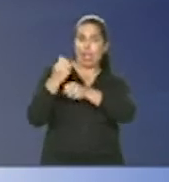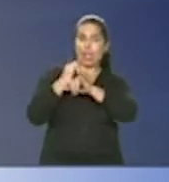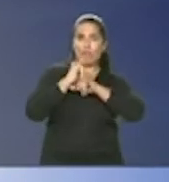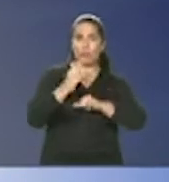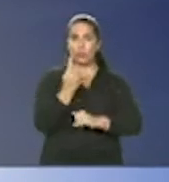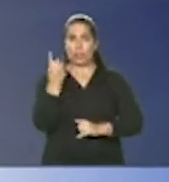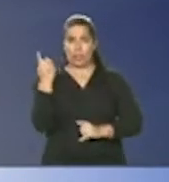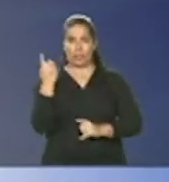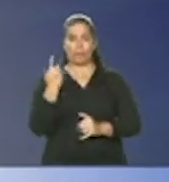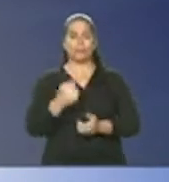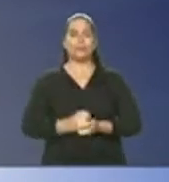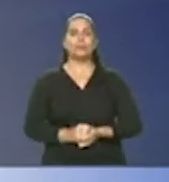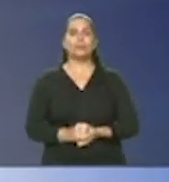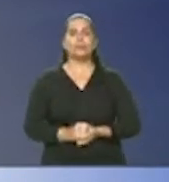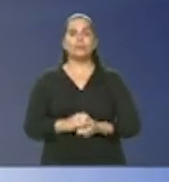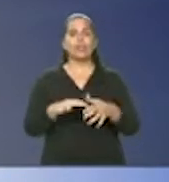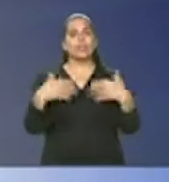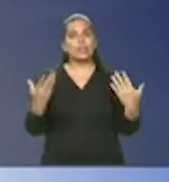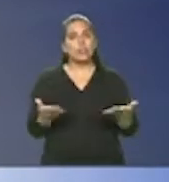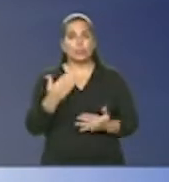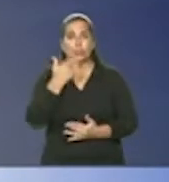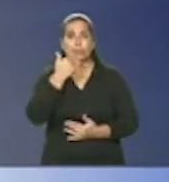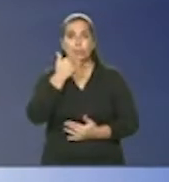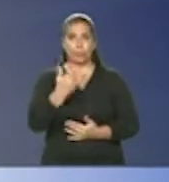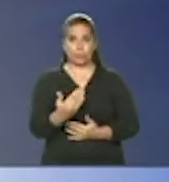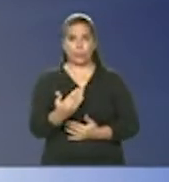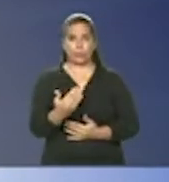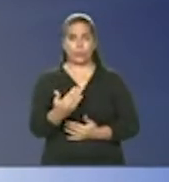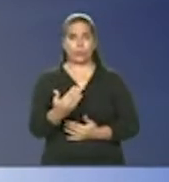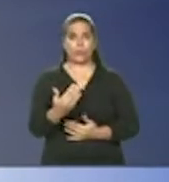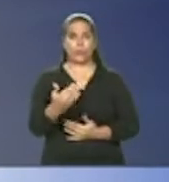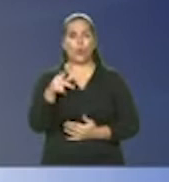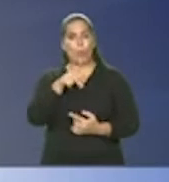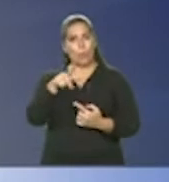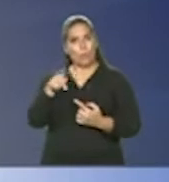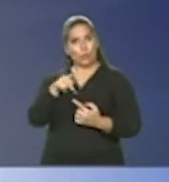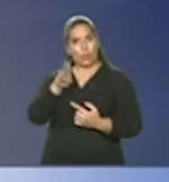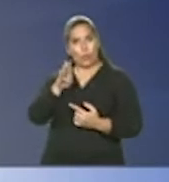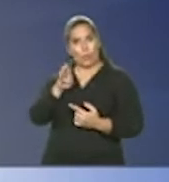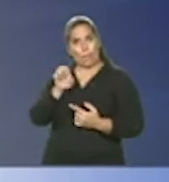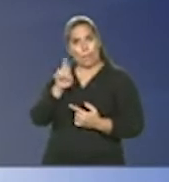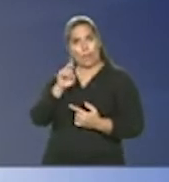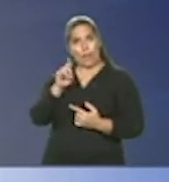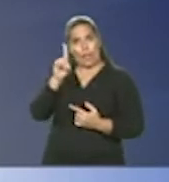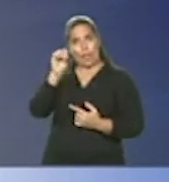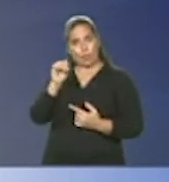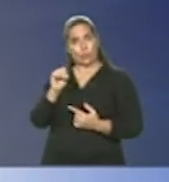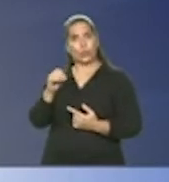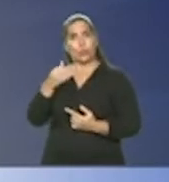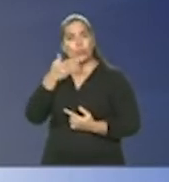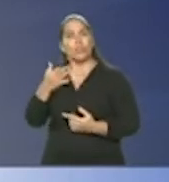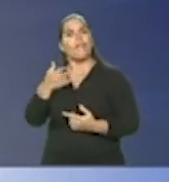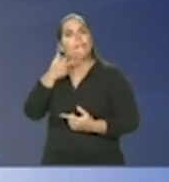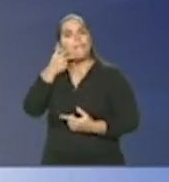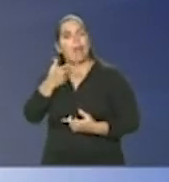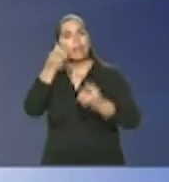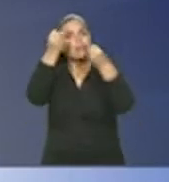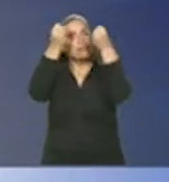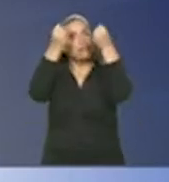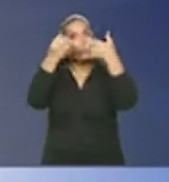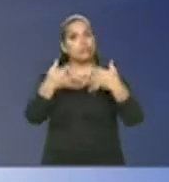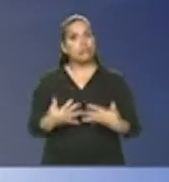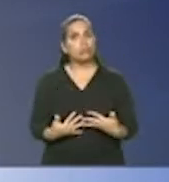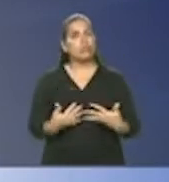etc. Então, eu vou pedir ao professor Bernardo que fale conosco sobre